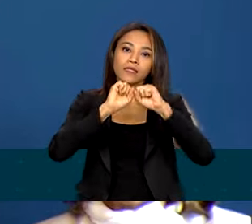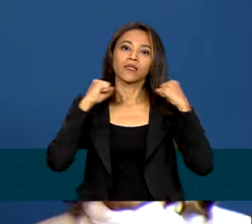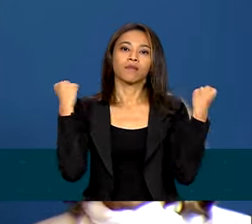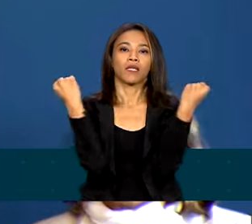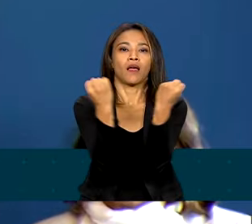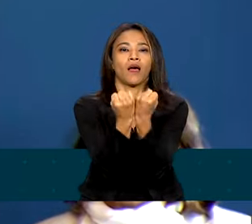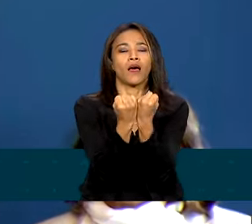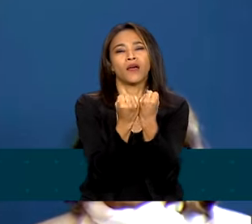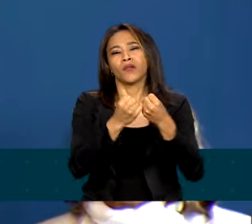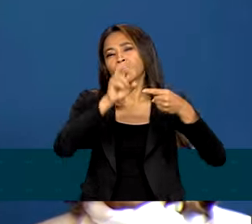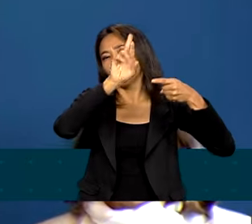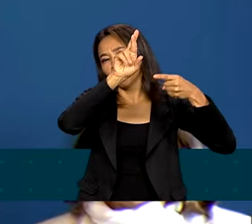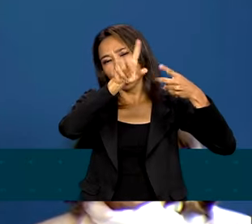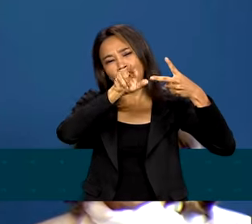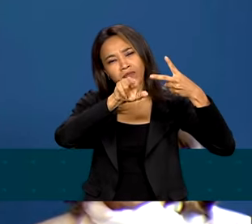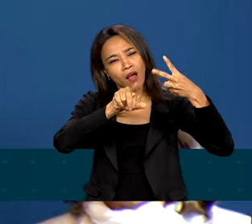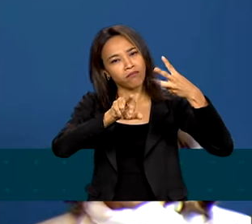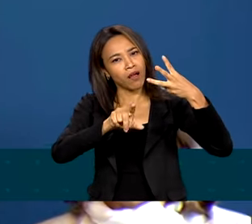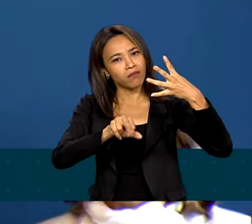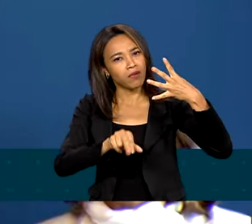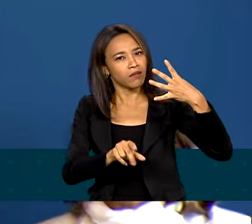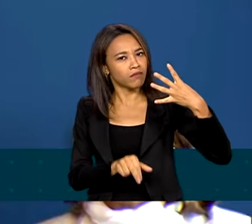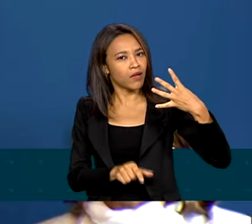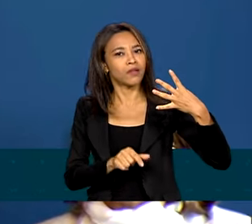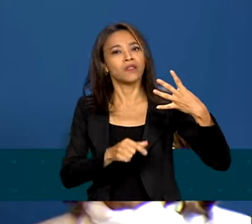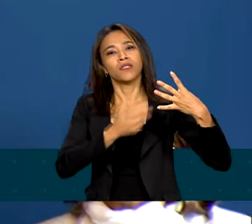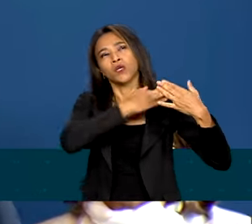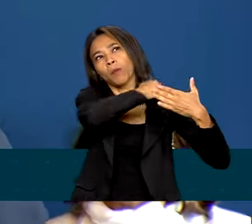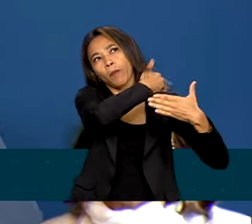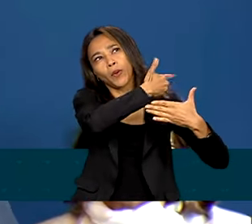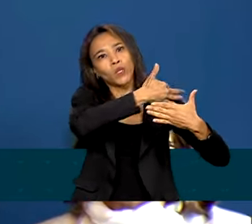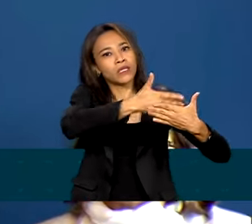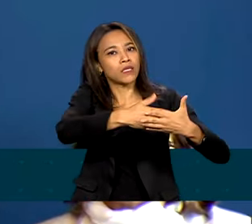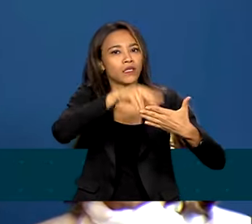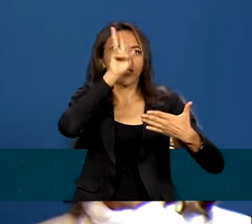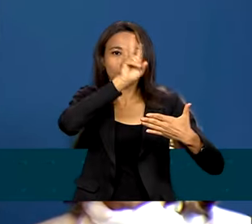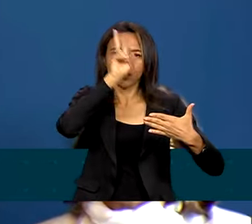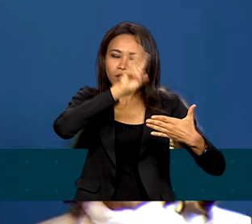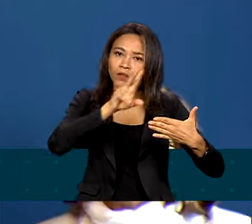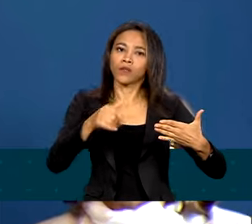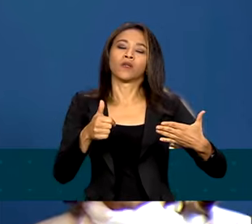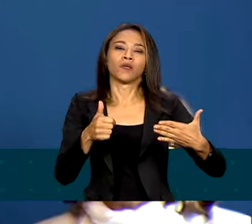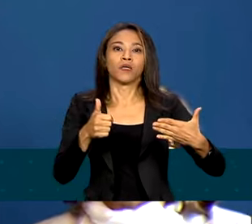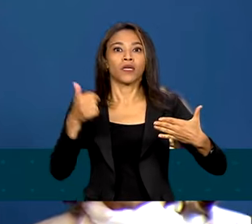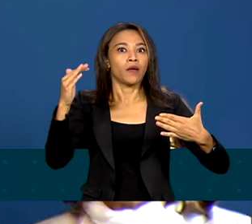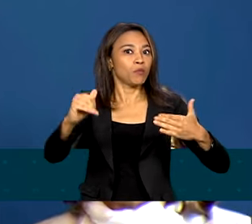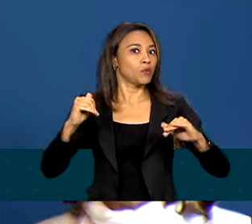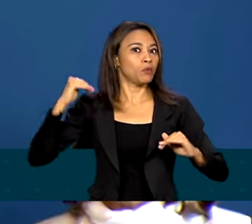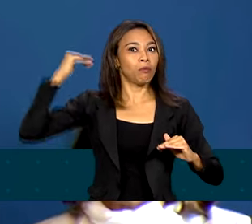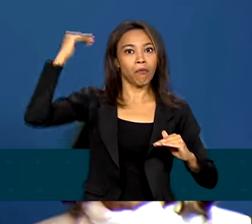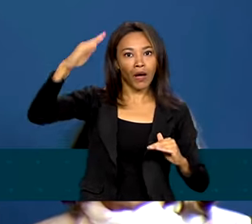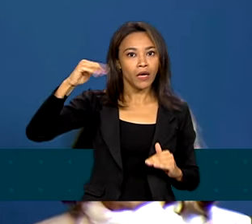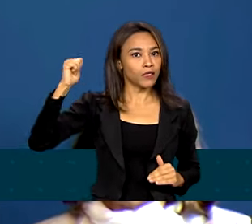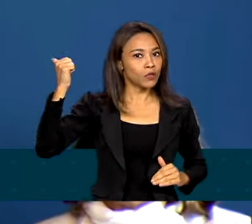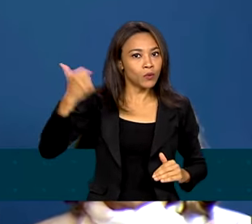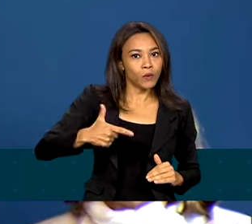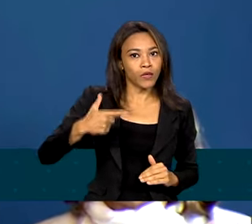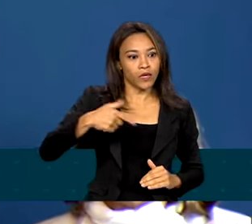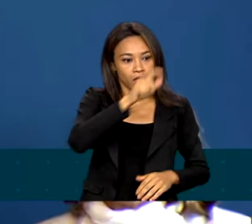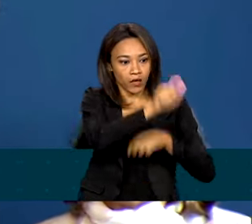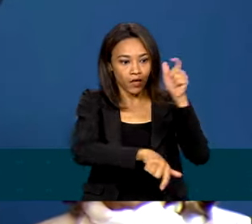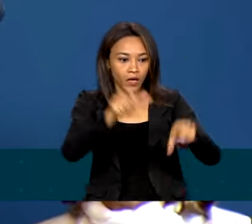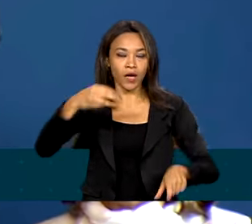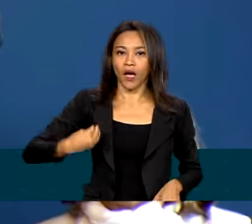moldura, há uma historicidade que paira sobre todos nós e que é muito maior do que as nossas individualidades.